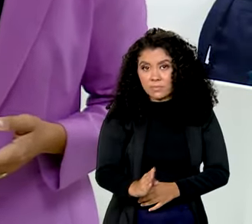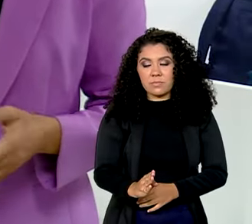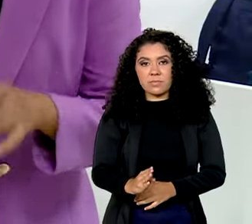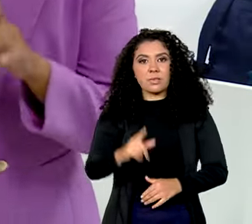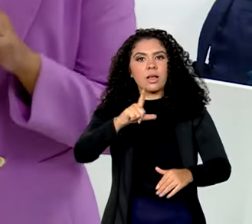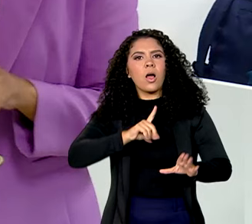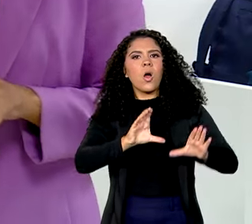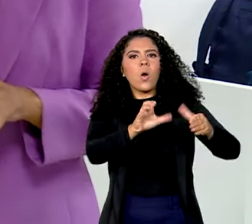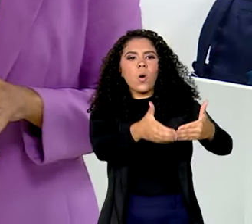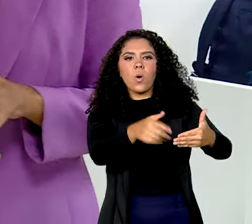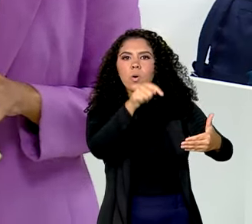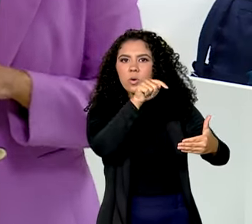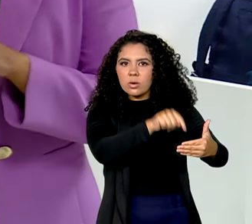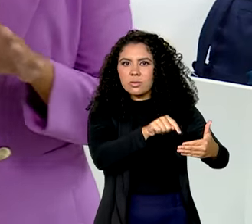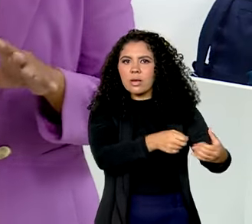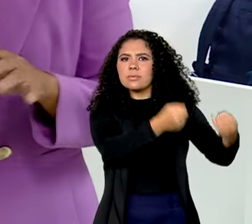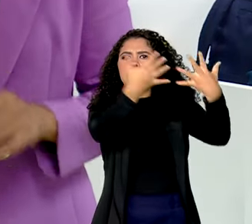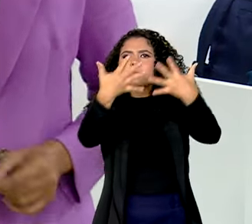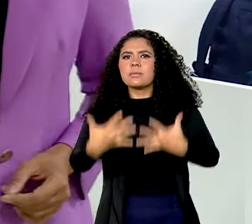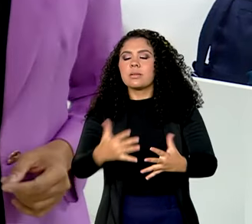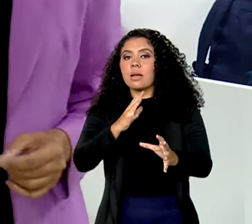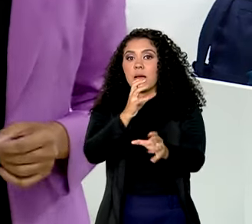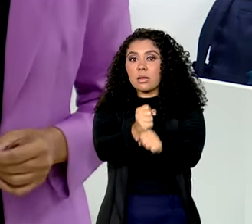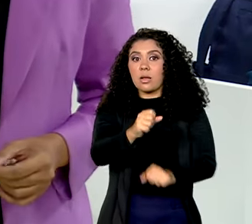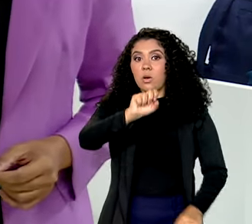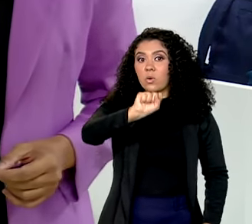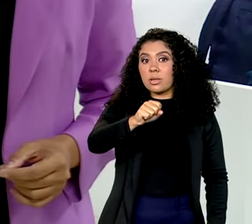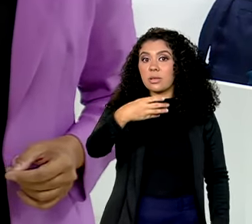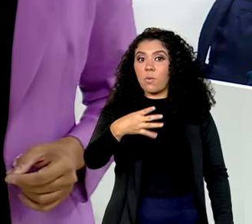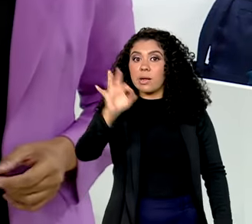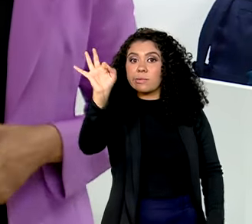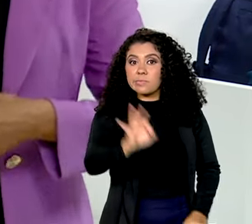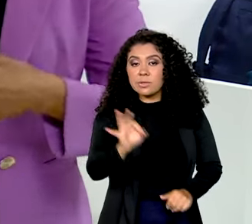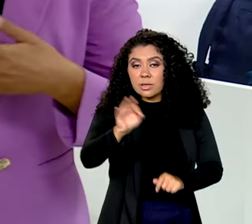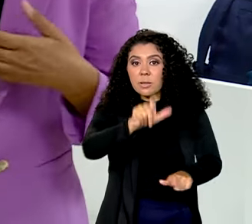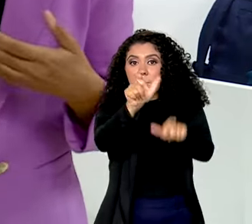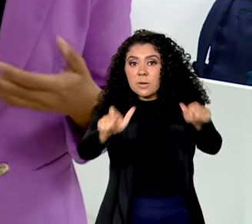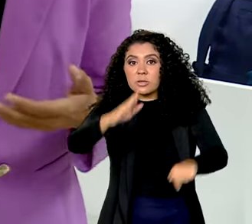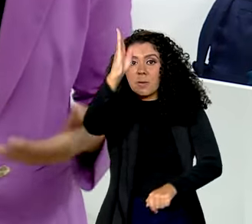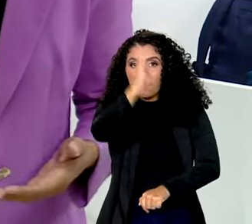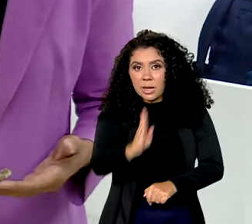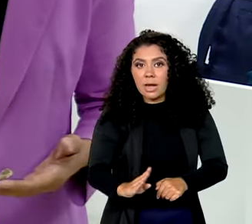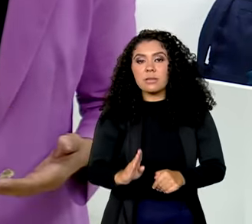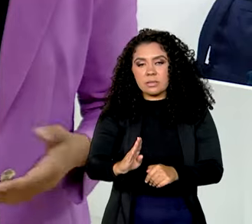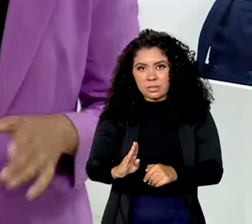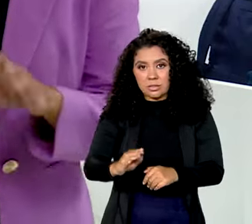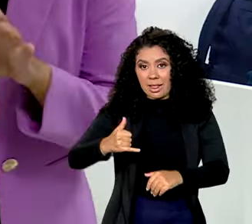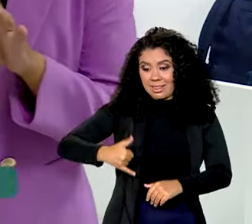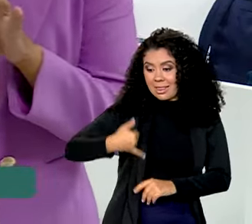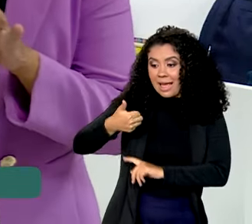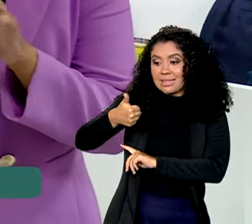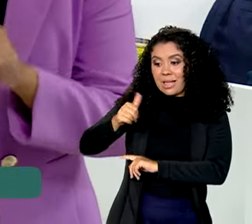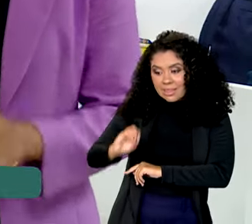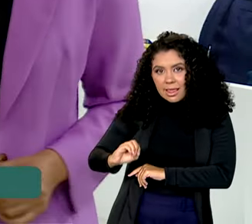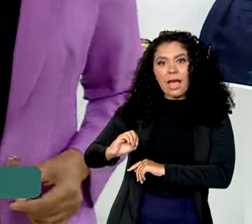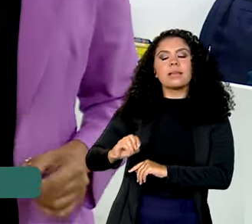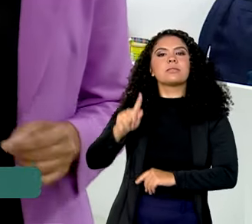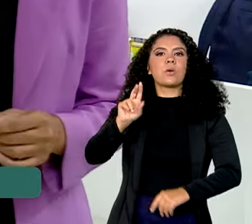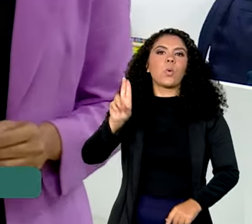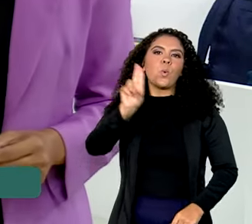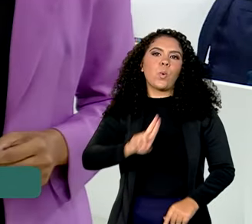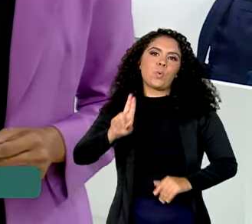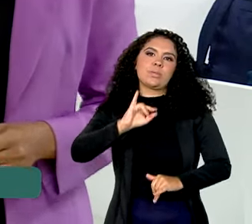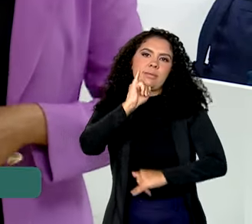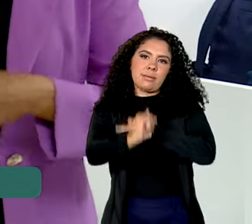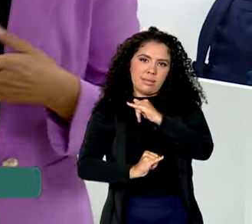Comitê Gestor da Internet, 84% dos brasileiros, a partir dos 10 anos, são usuários de